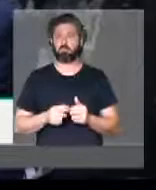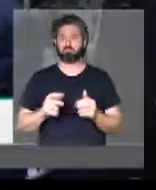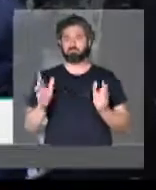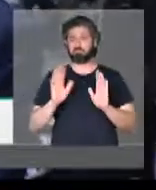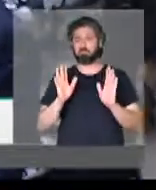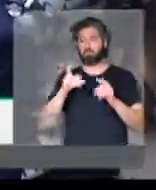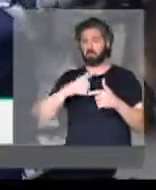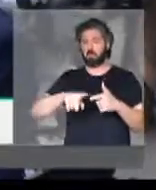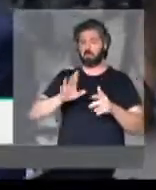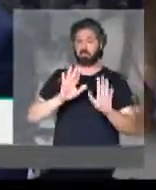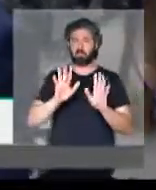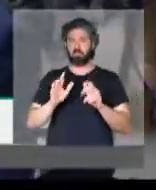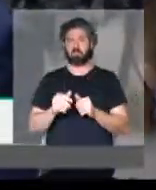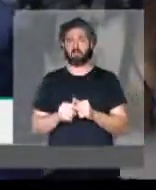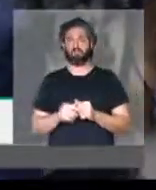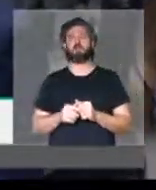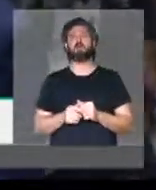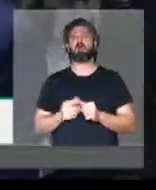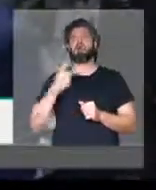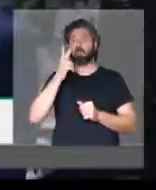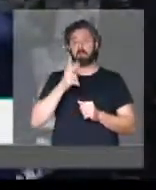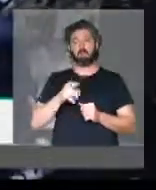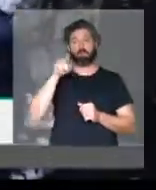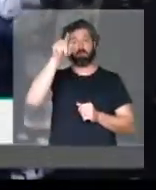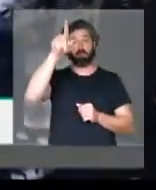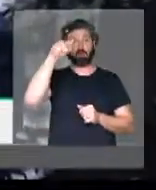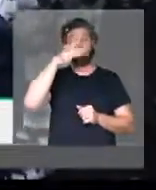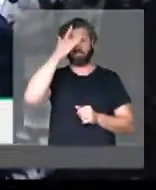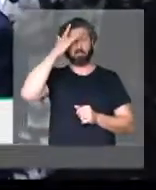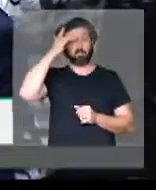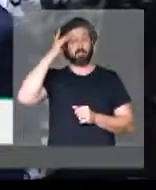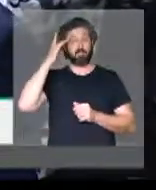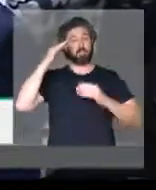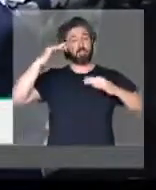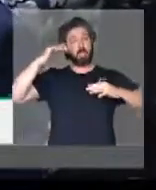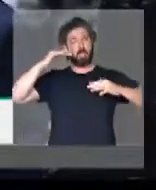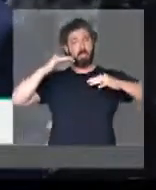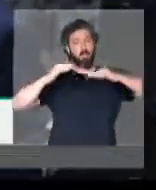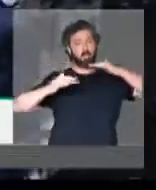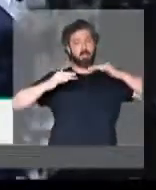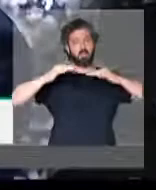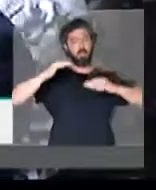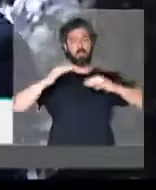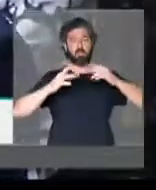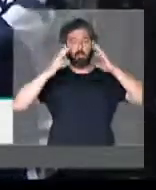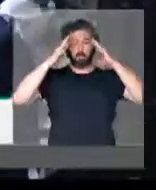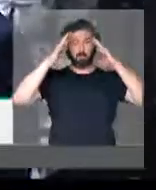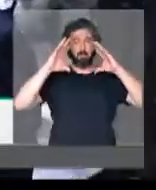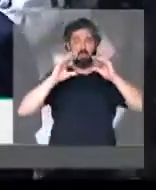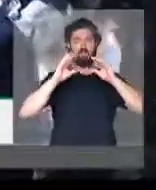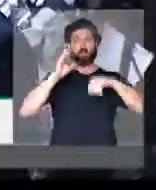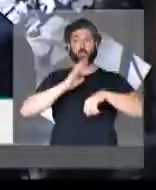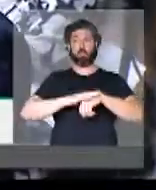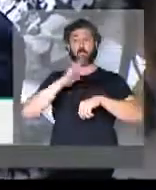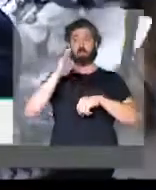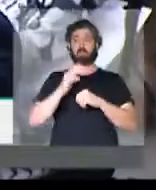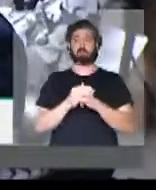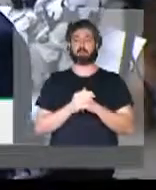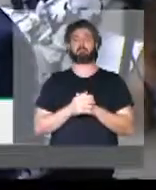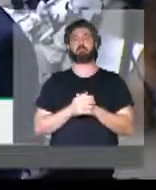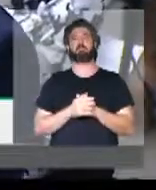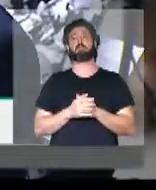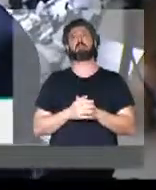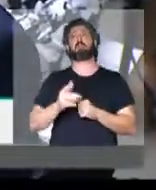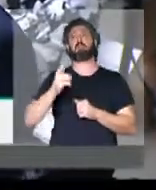tipo de reserva que tem sido um instrumento de equilíbrio, de maturidade, de